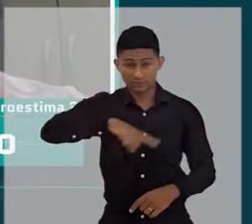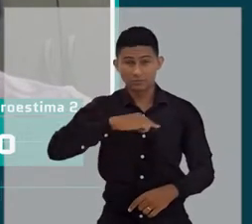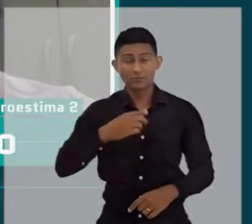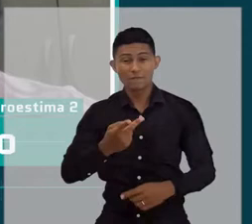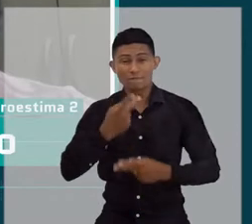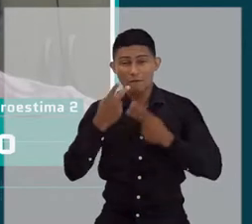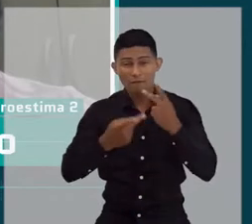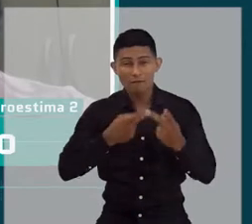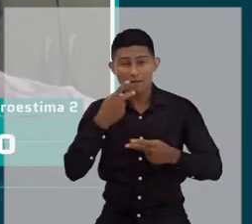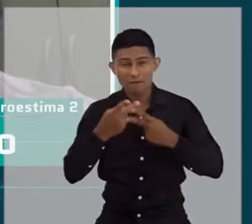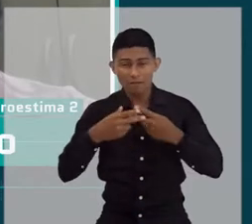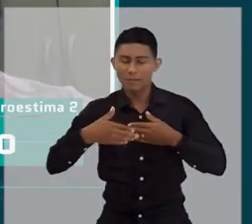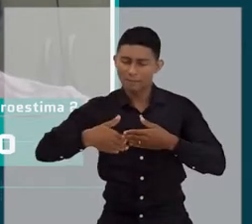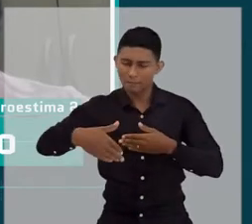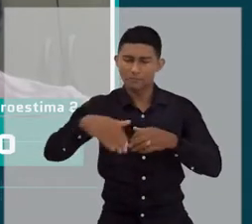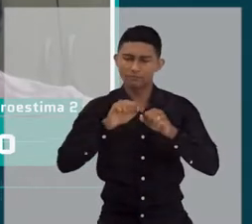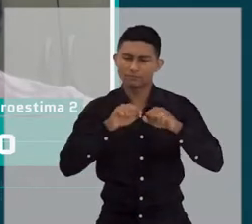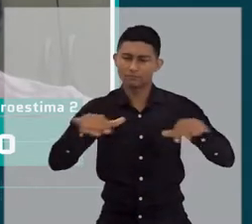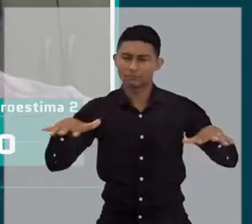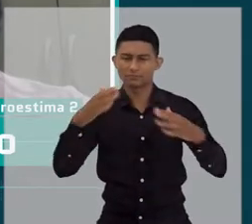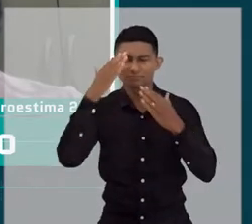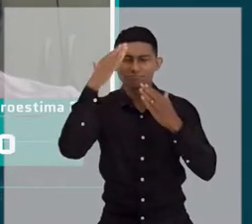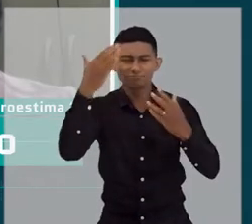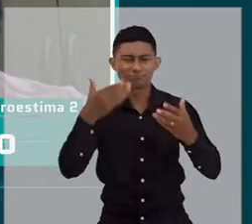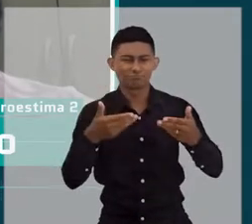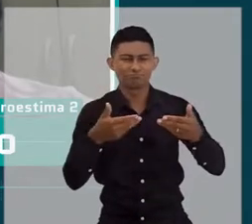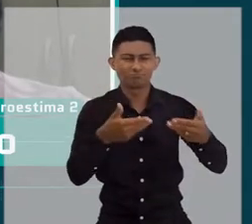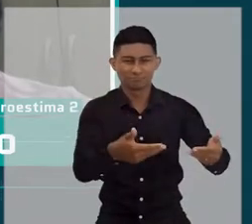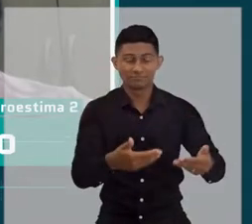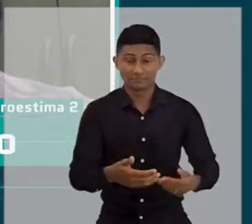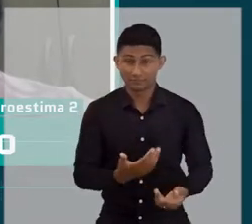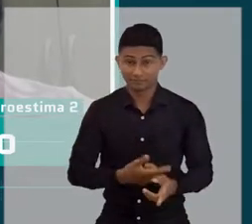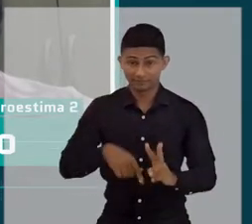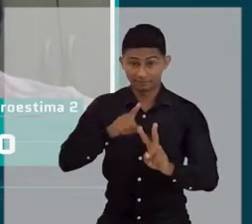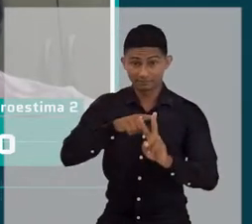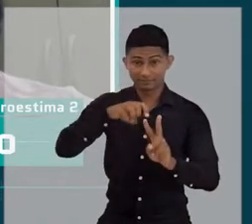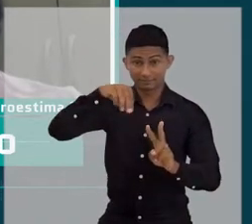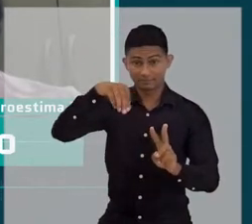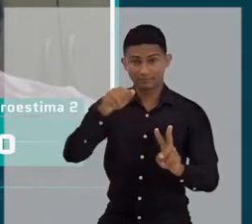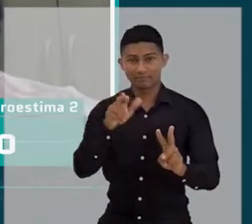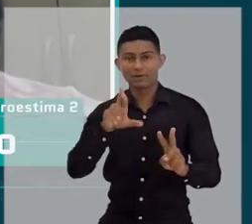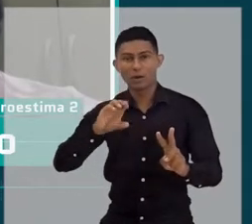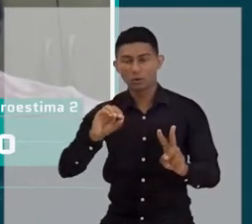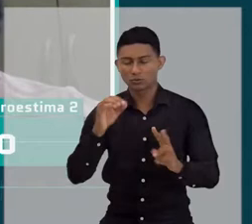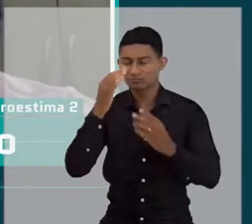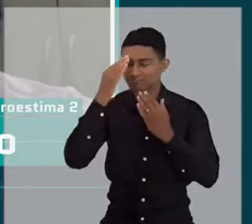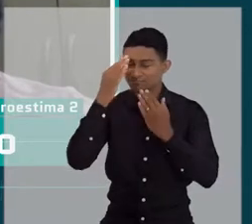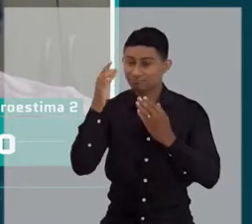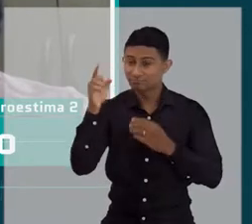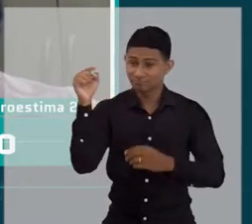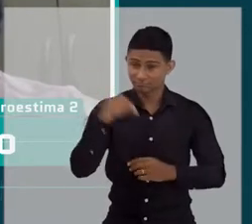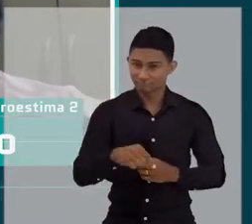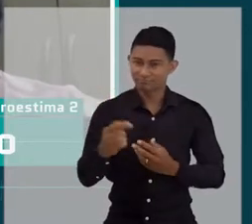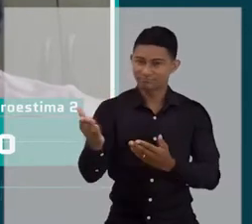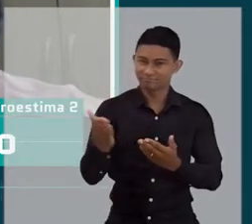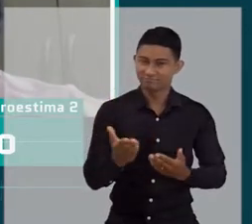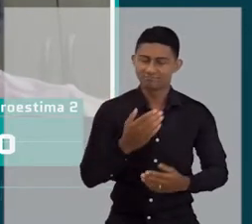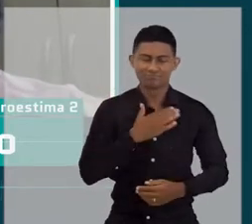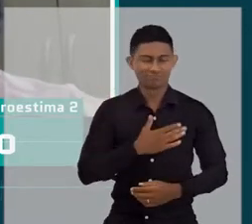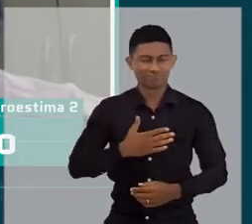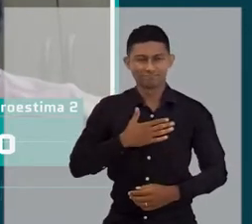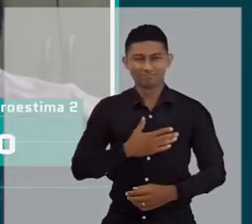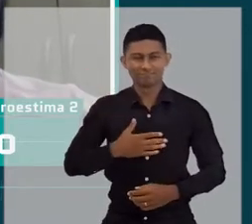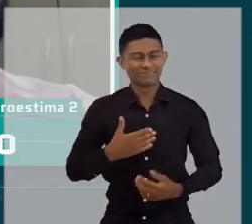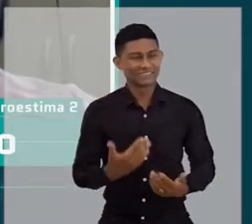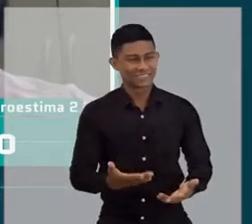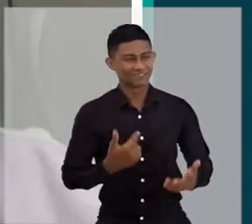se reverbere. Obrigada pelo convite. Mauro, muitíssimo obrigado. Prazer enorme te receber aqui, cara. Muito prazer mesmo.